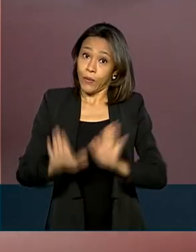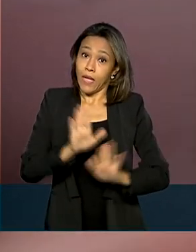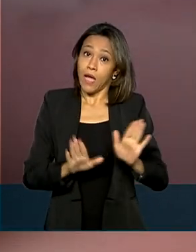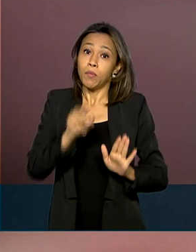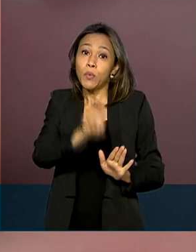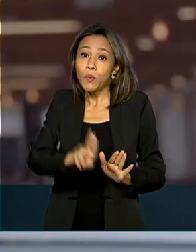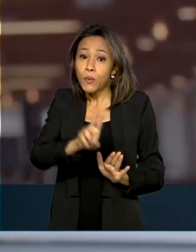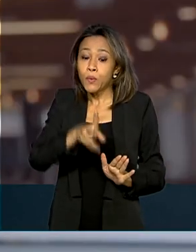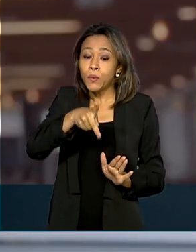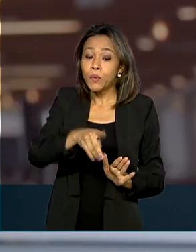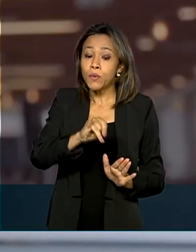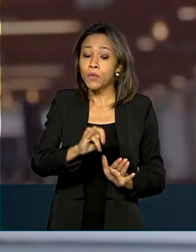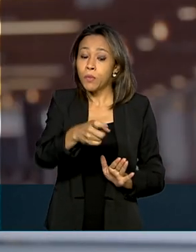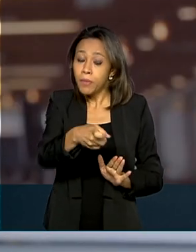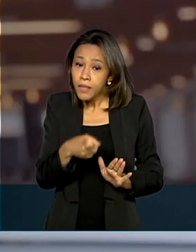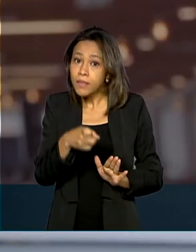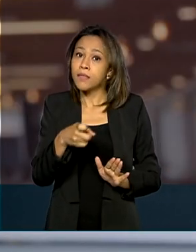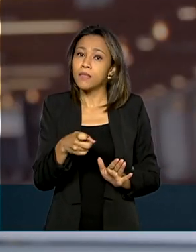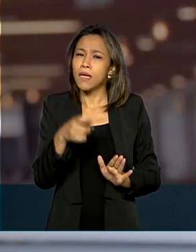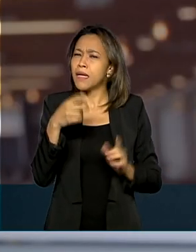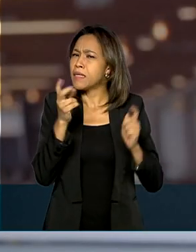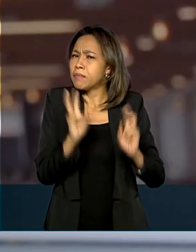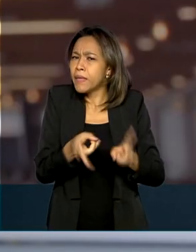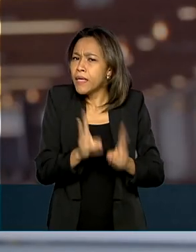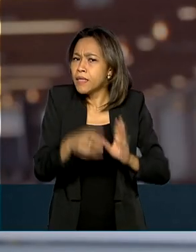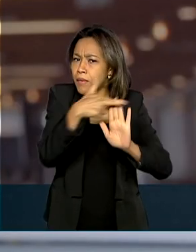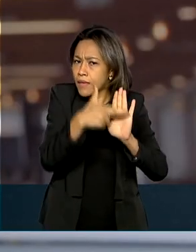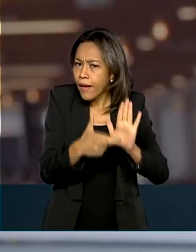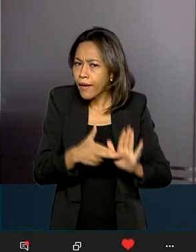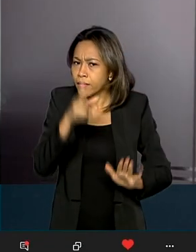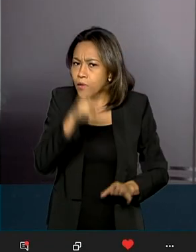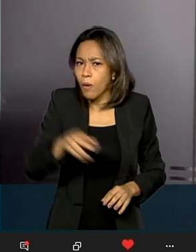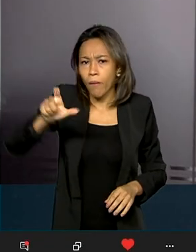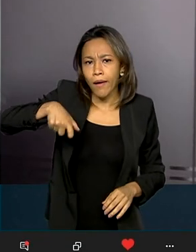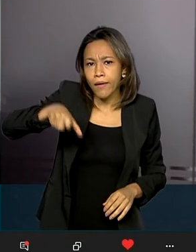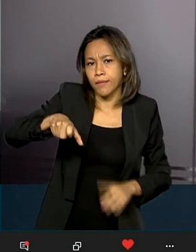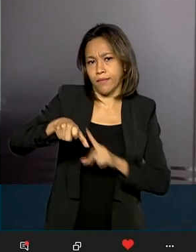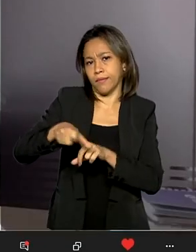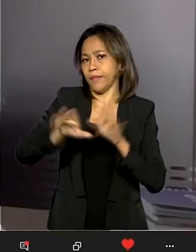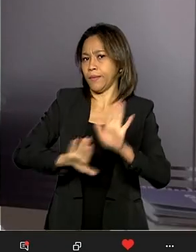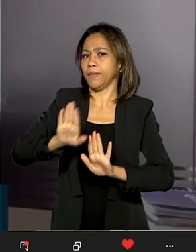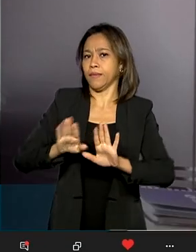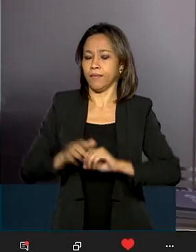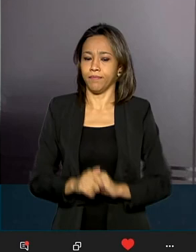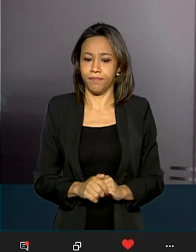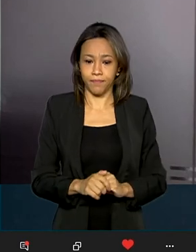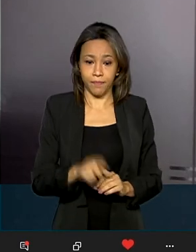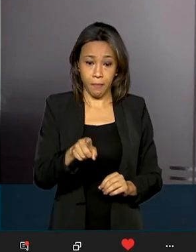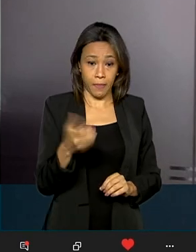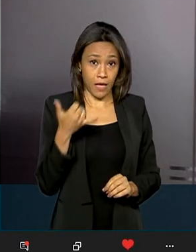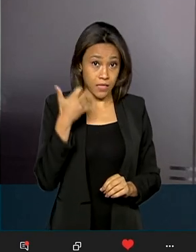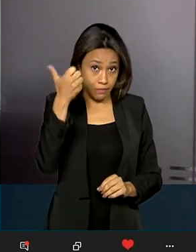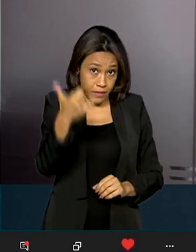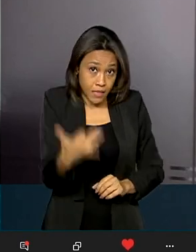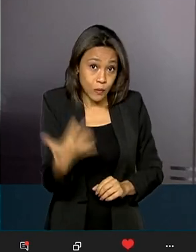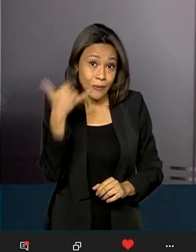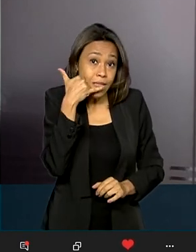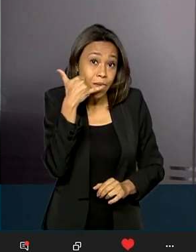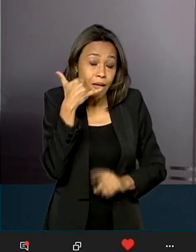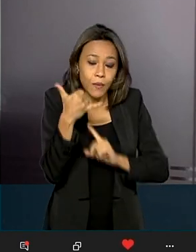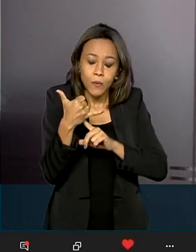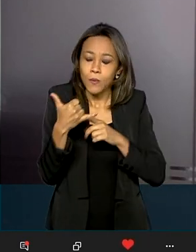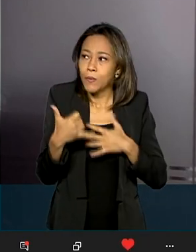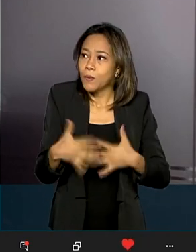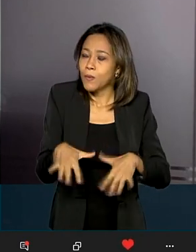são os mesmos que o cidadão precisa ter com o cartão do banco. O celular virou uma ferramenta,